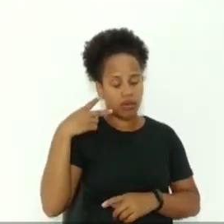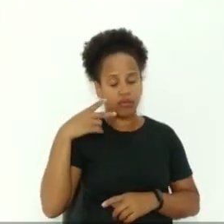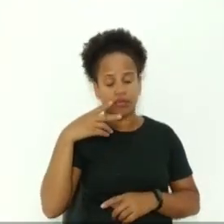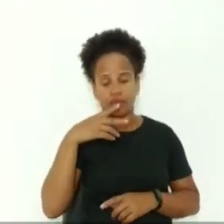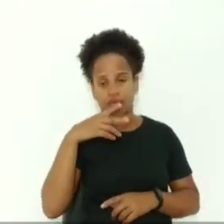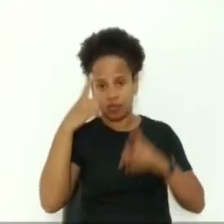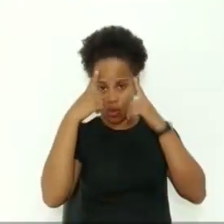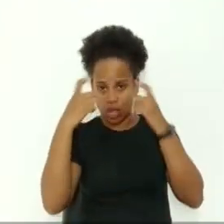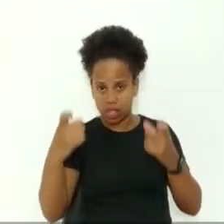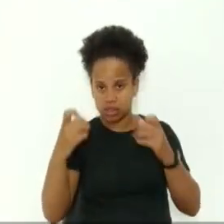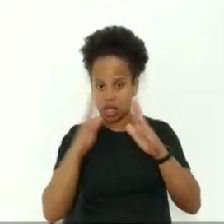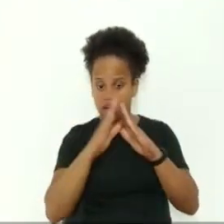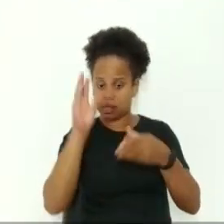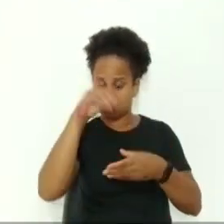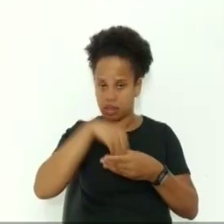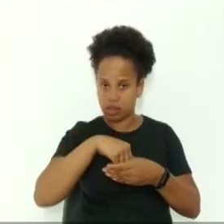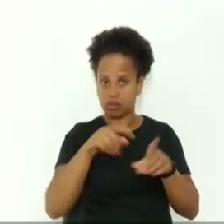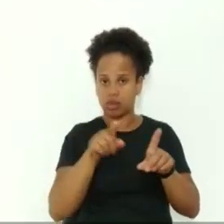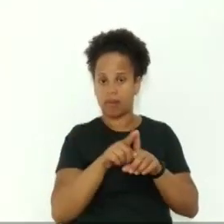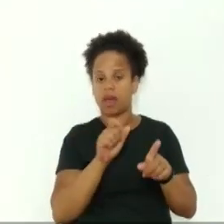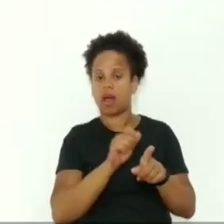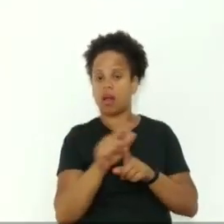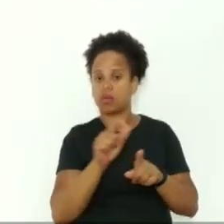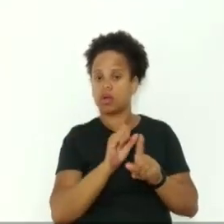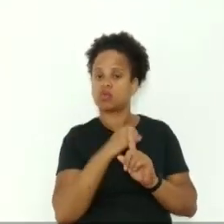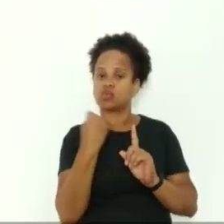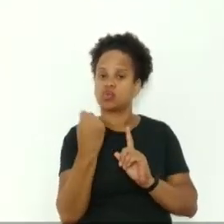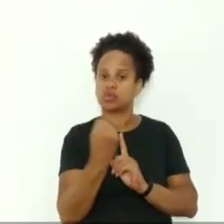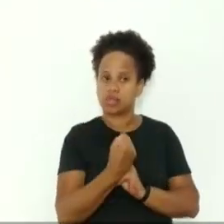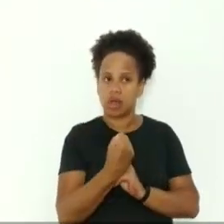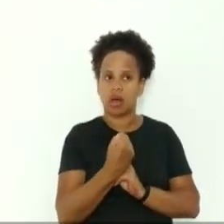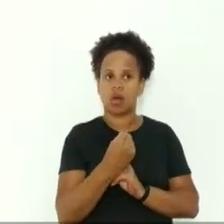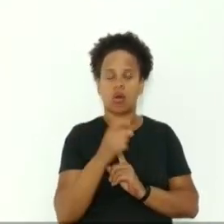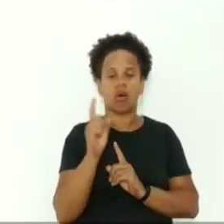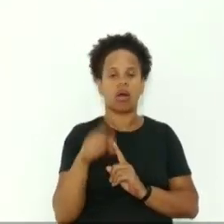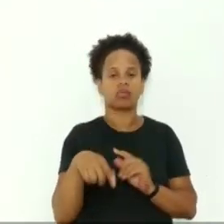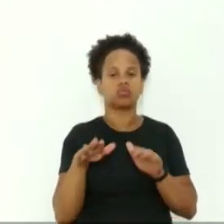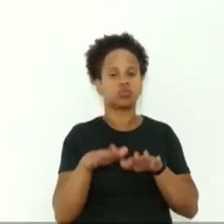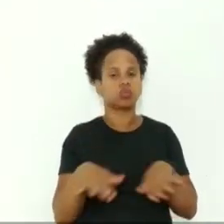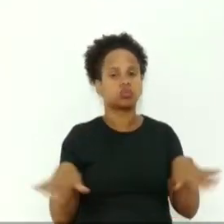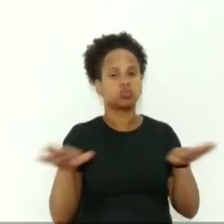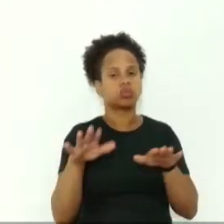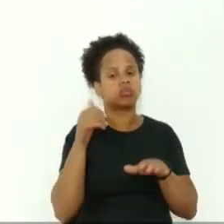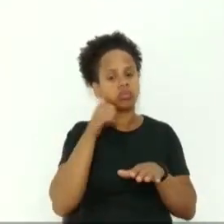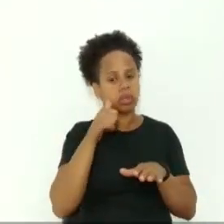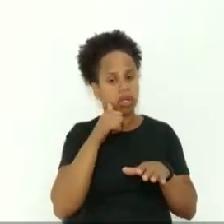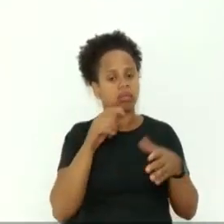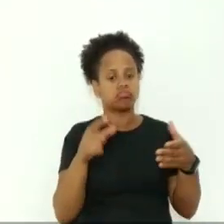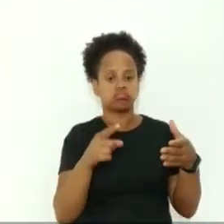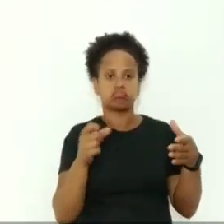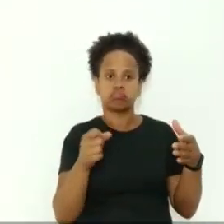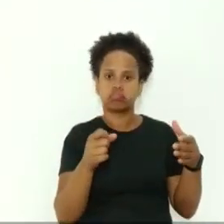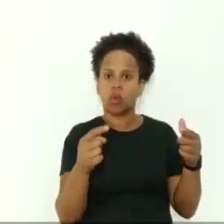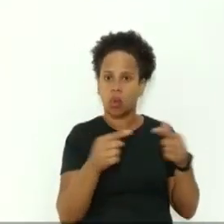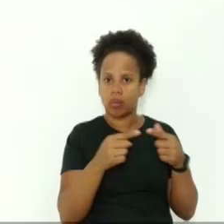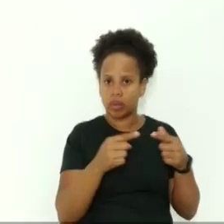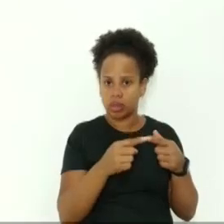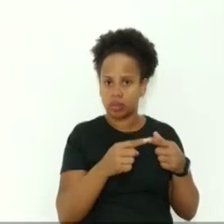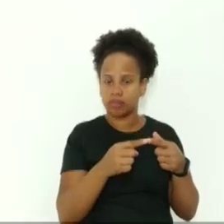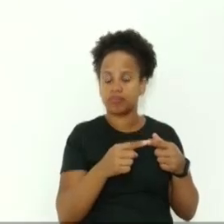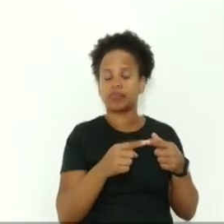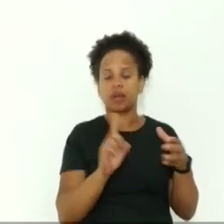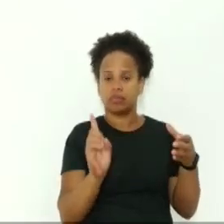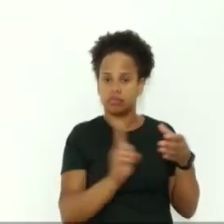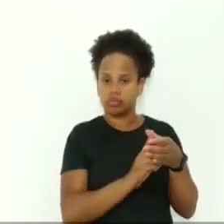doméstica e o aluguel social ser, abranger essas mulheres que, inclusive, têm medida